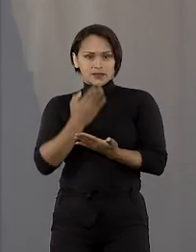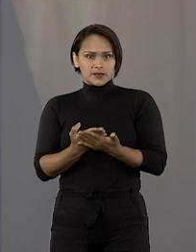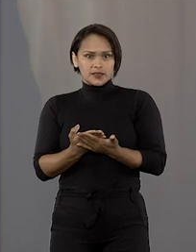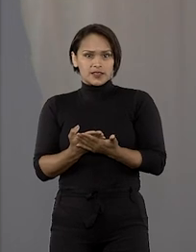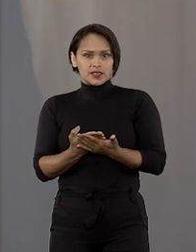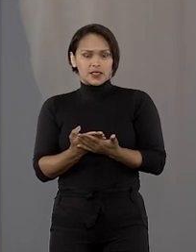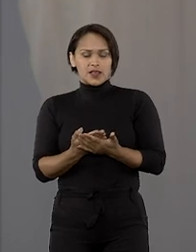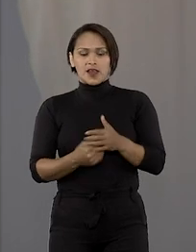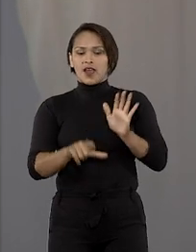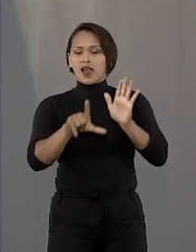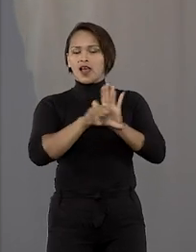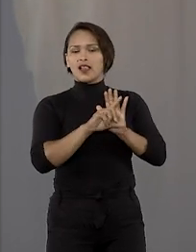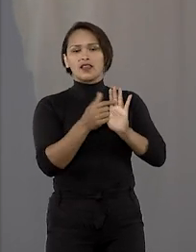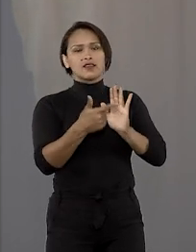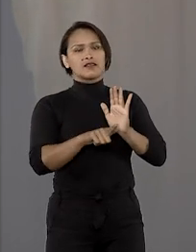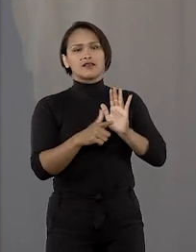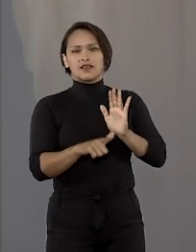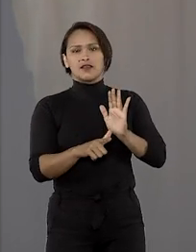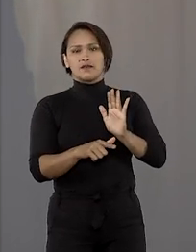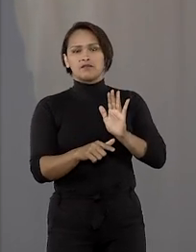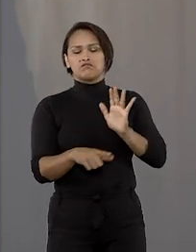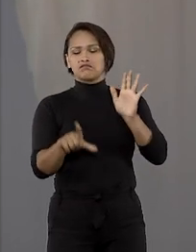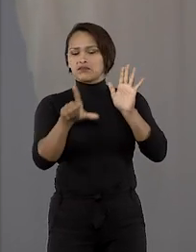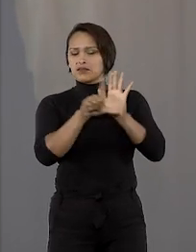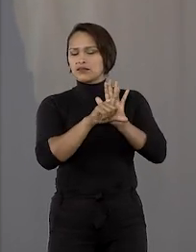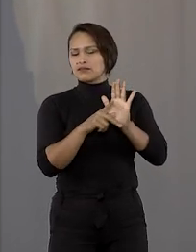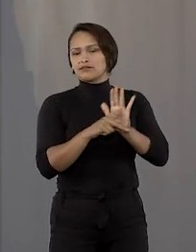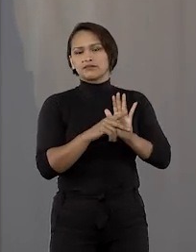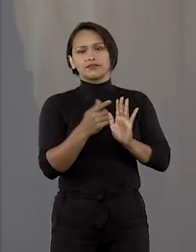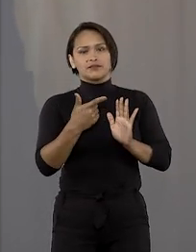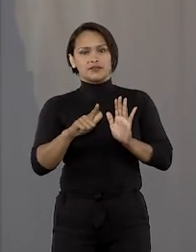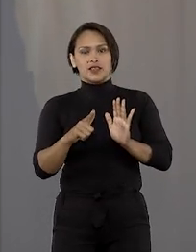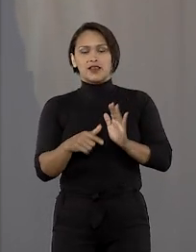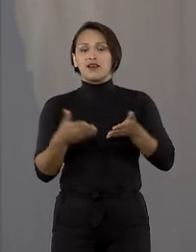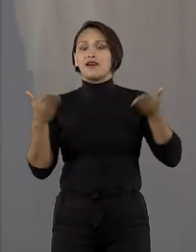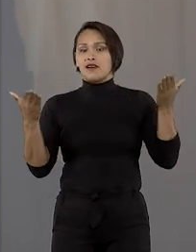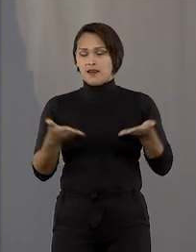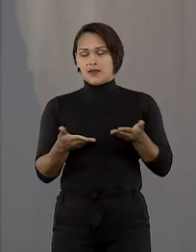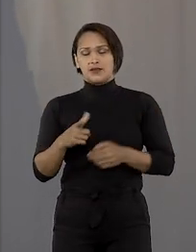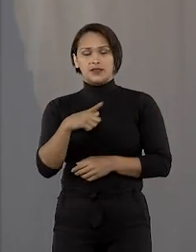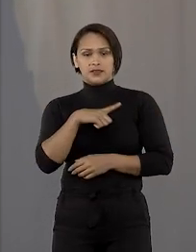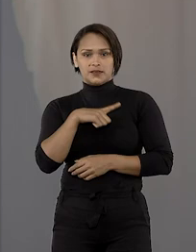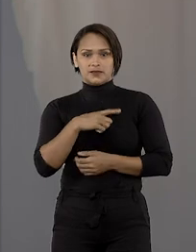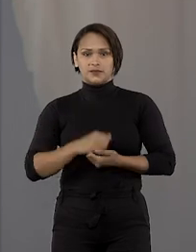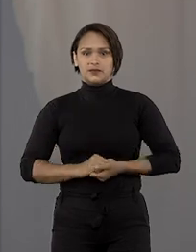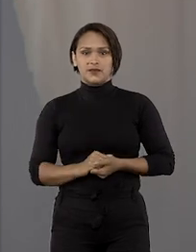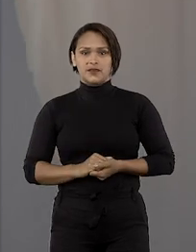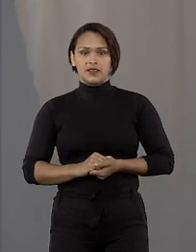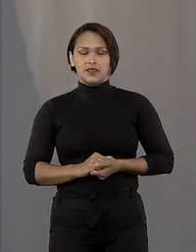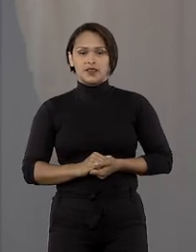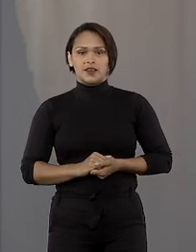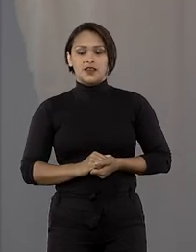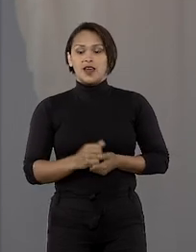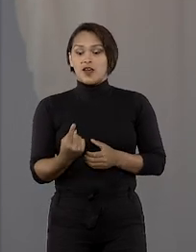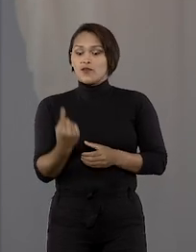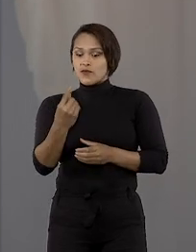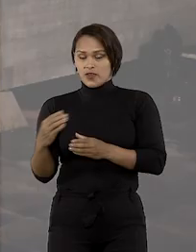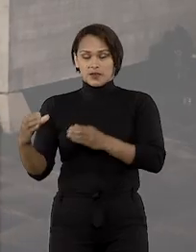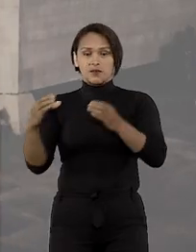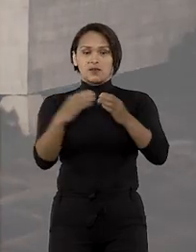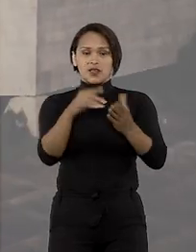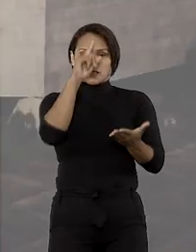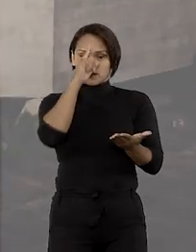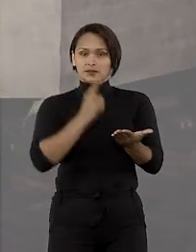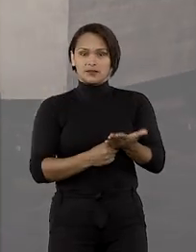pois pela lei não tem, não tem, agora tem. Foi uma decisão da primeira sessão.